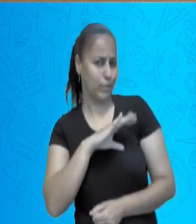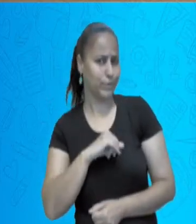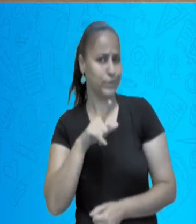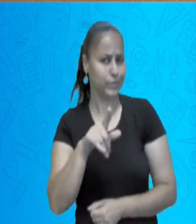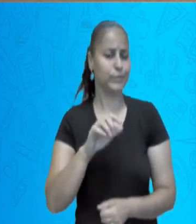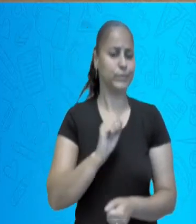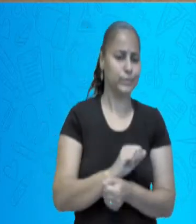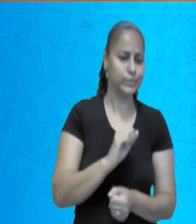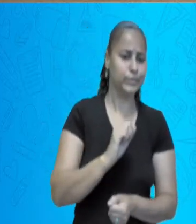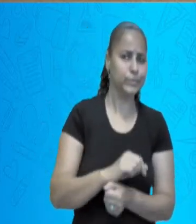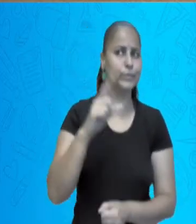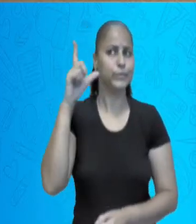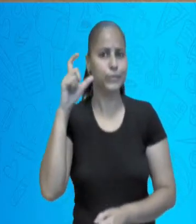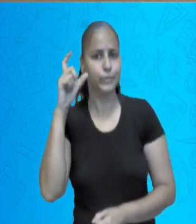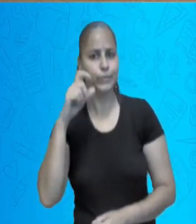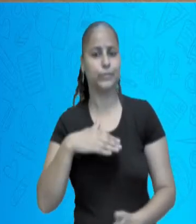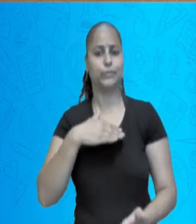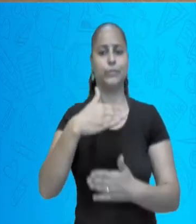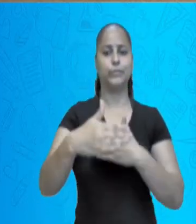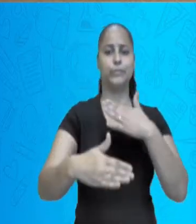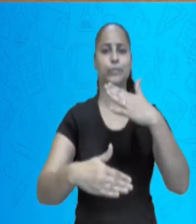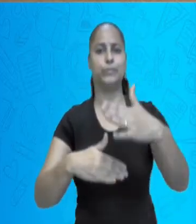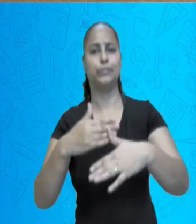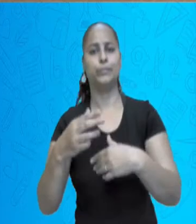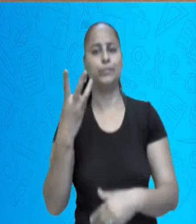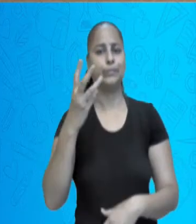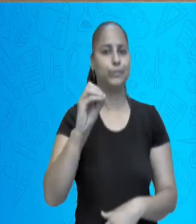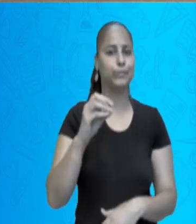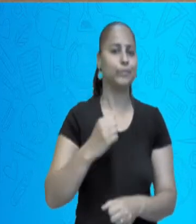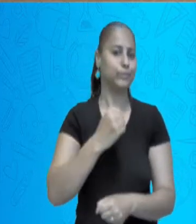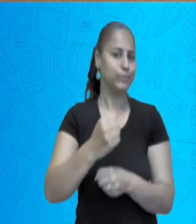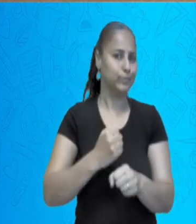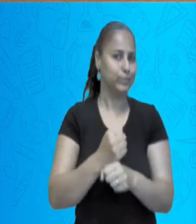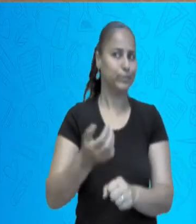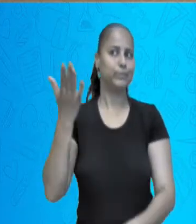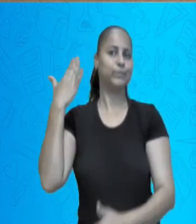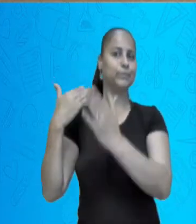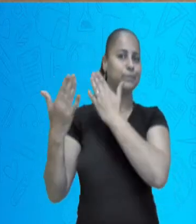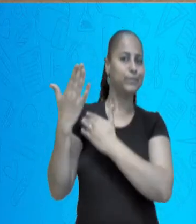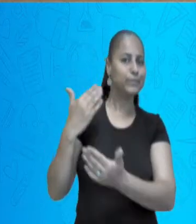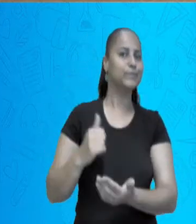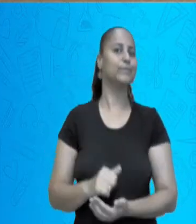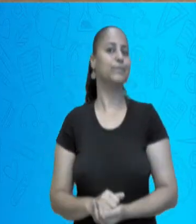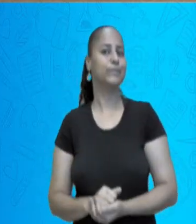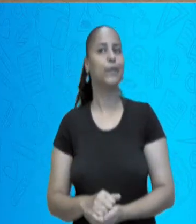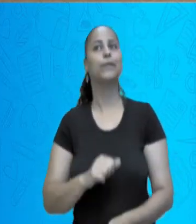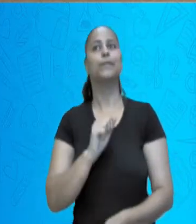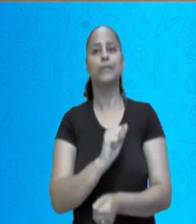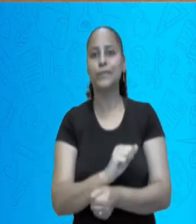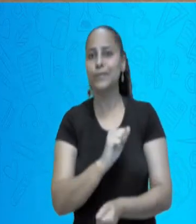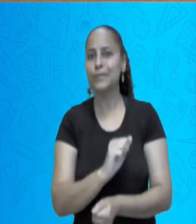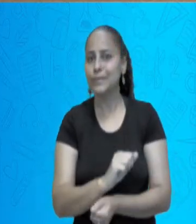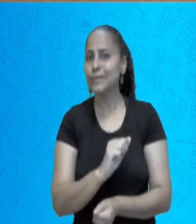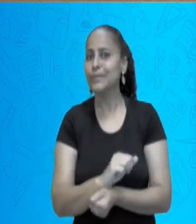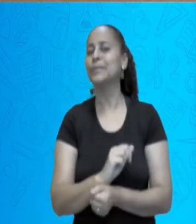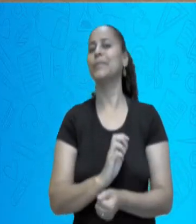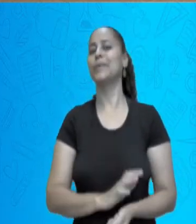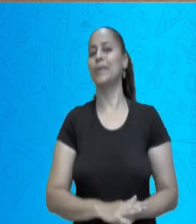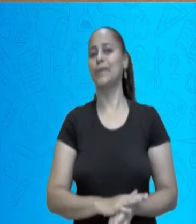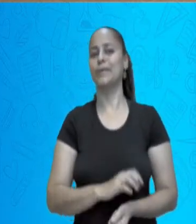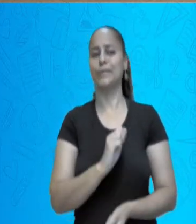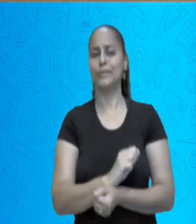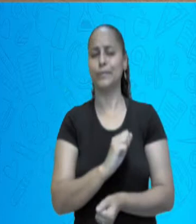fotografia há 30 anos atrás, há 40 anos atrás, e esperar, a paciência de esperar,